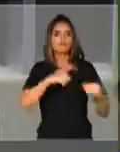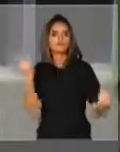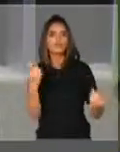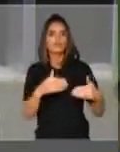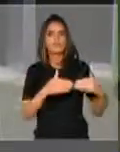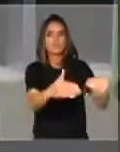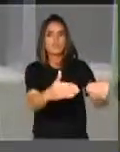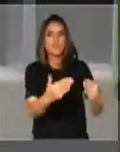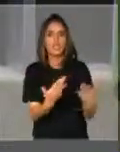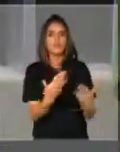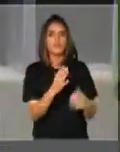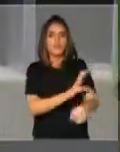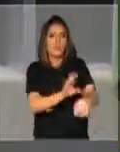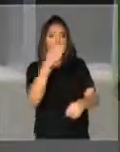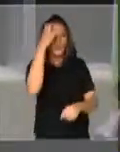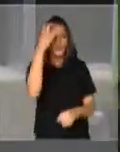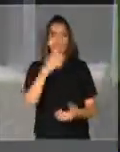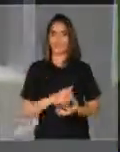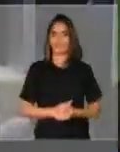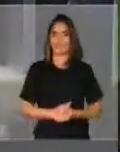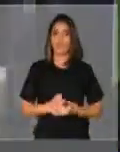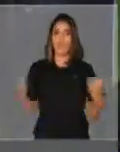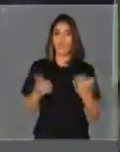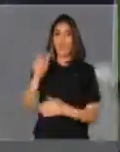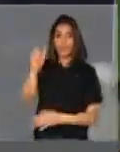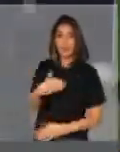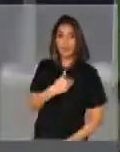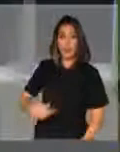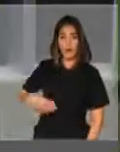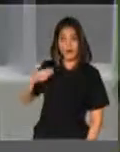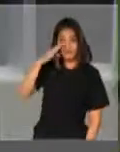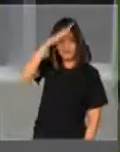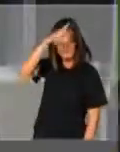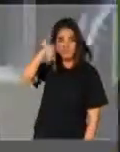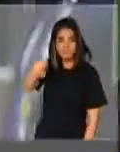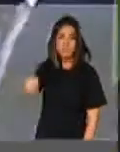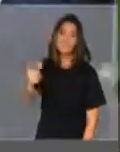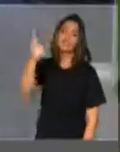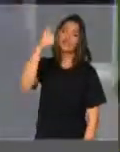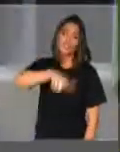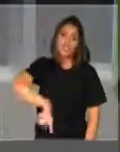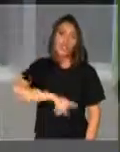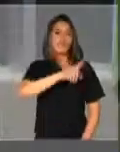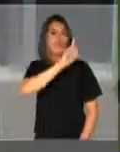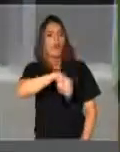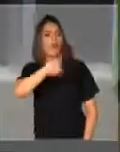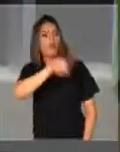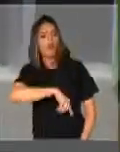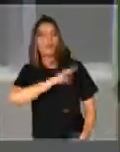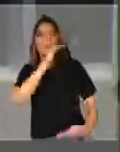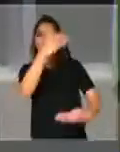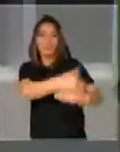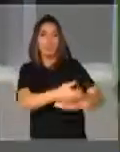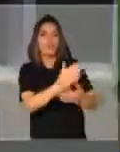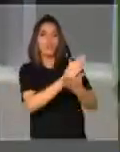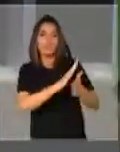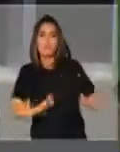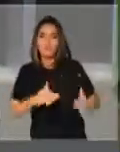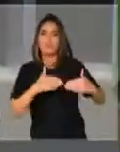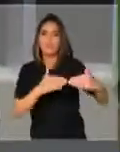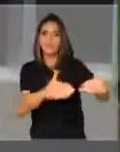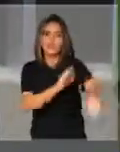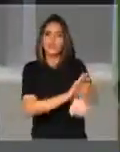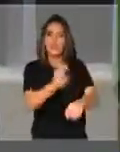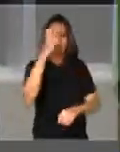seu funcionamento cotidiano. E agora, com o desgoverno Bolsonaro, novamente a extinção do Ministério da Cultura, o que diz